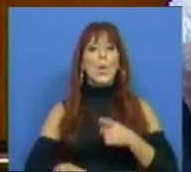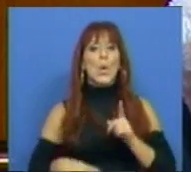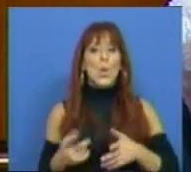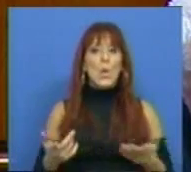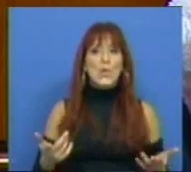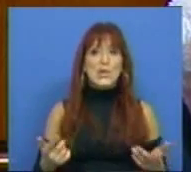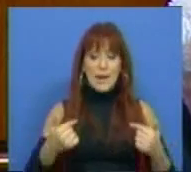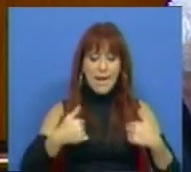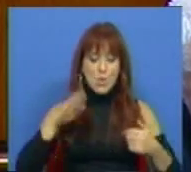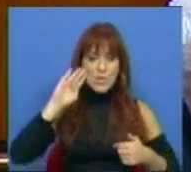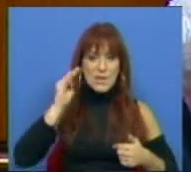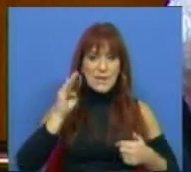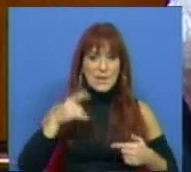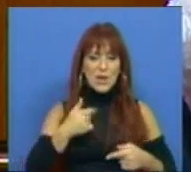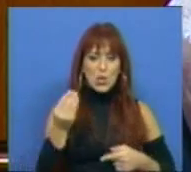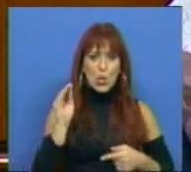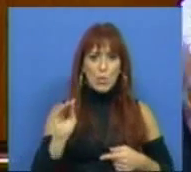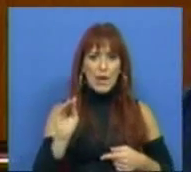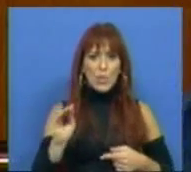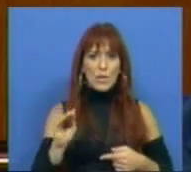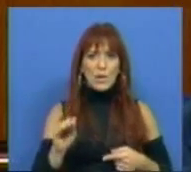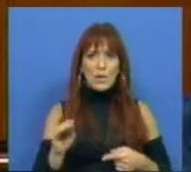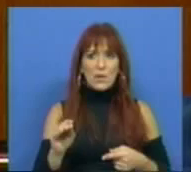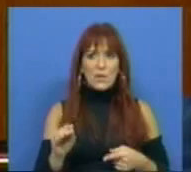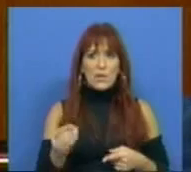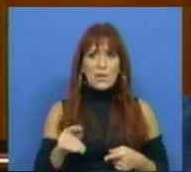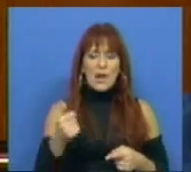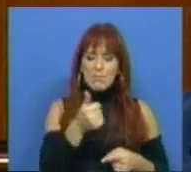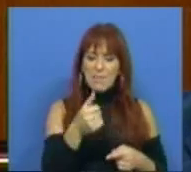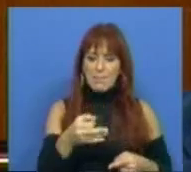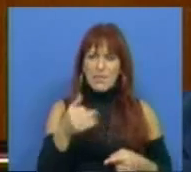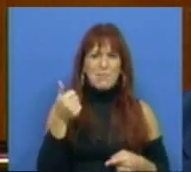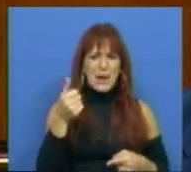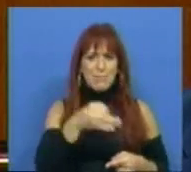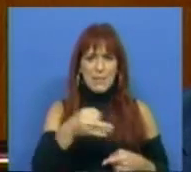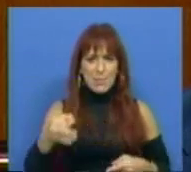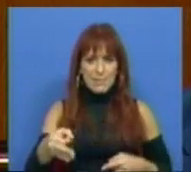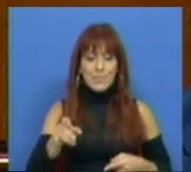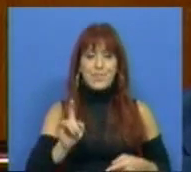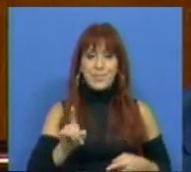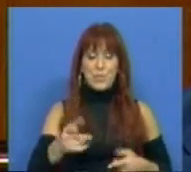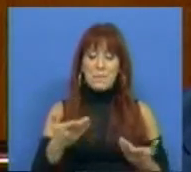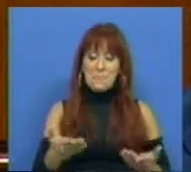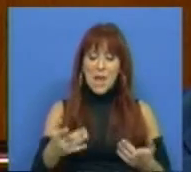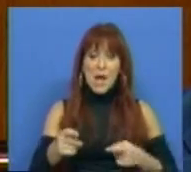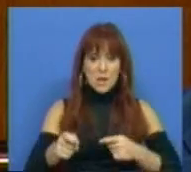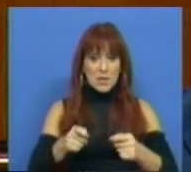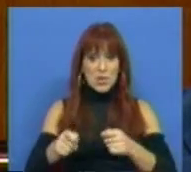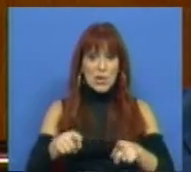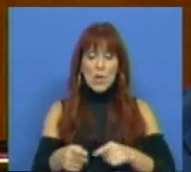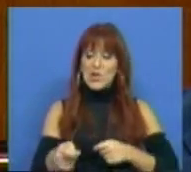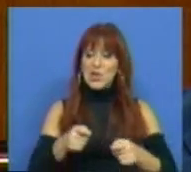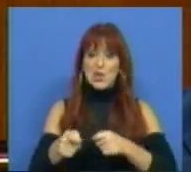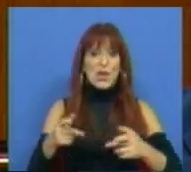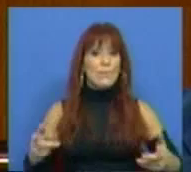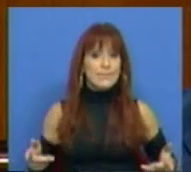eu sei do Banco BPP, Banco Privado, é que essa gestão era